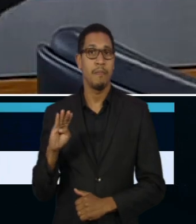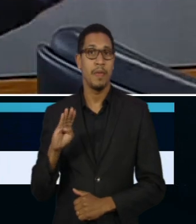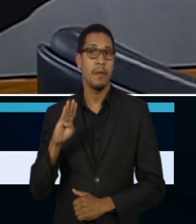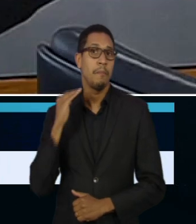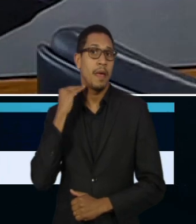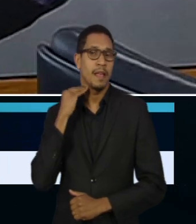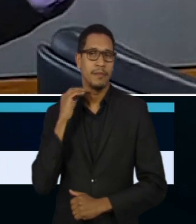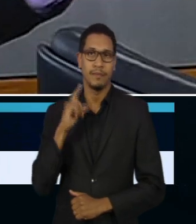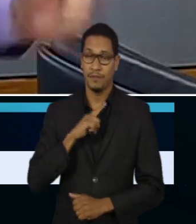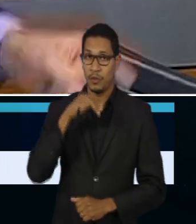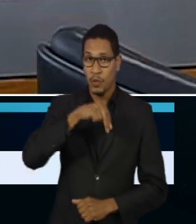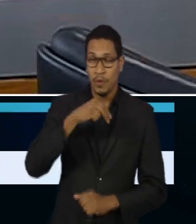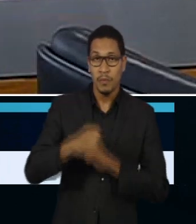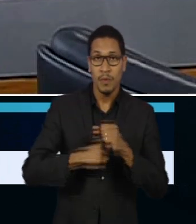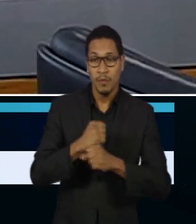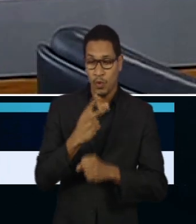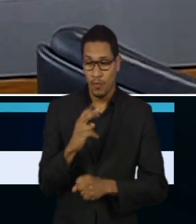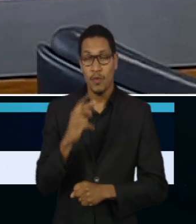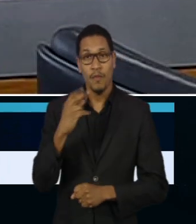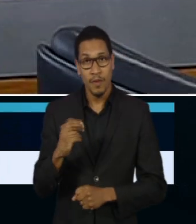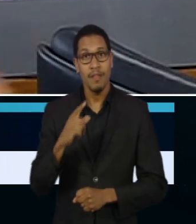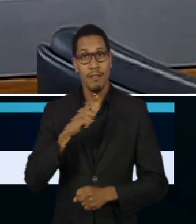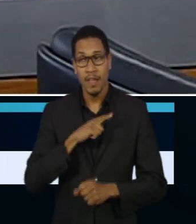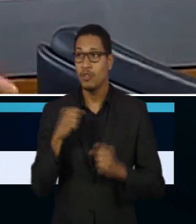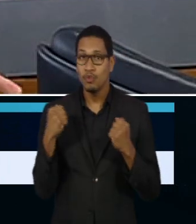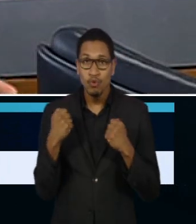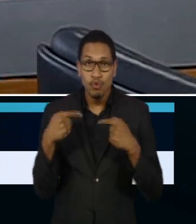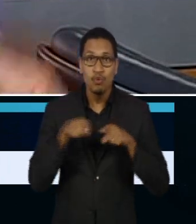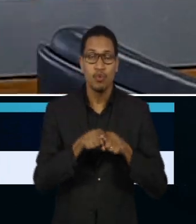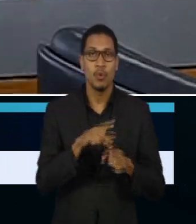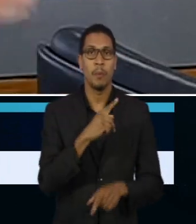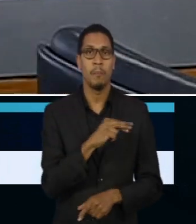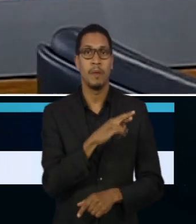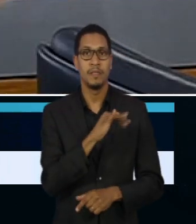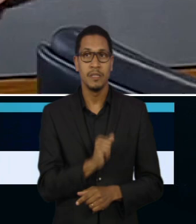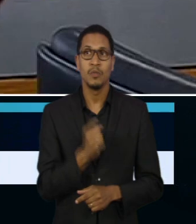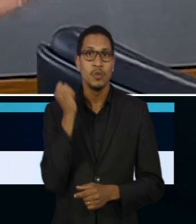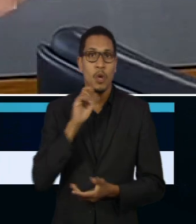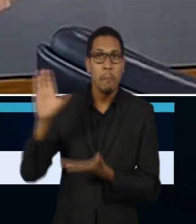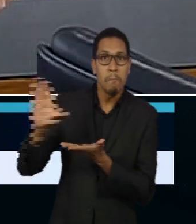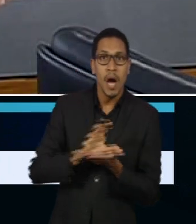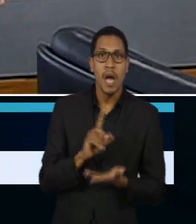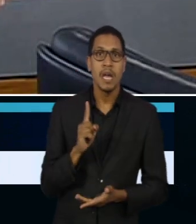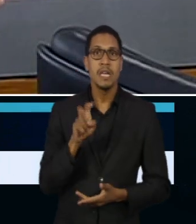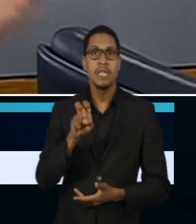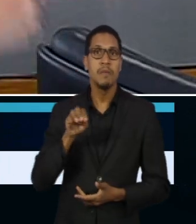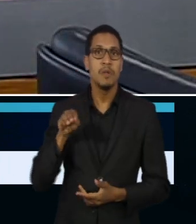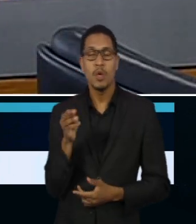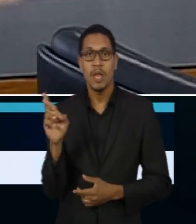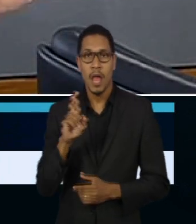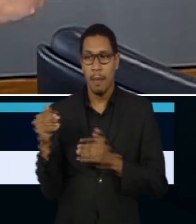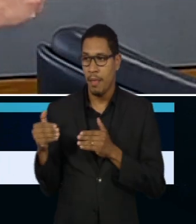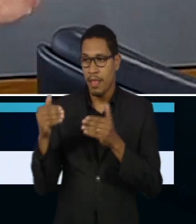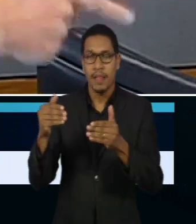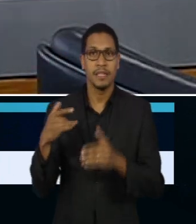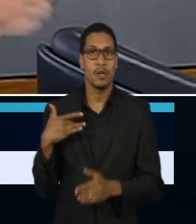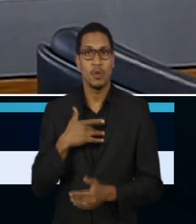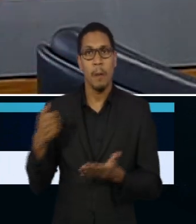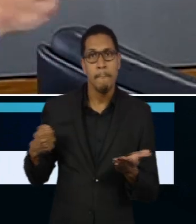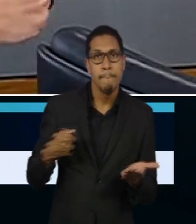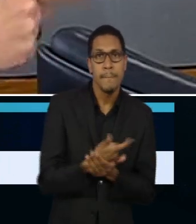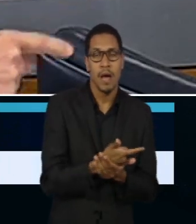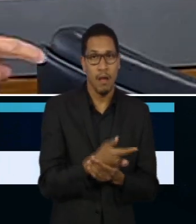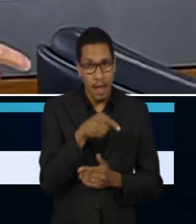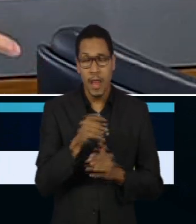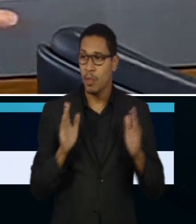novembro de 2020, consegue, junto com a Precisa, desembolsar 15 milhões de reais no Ministério da Saúde, no meio da pandemia. 15